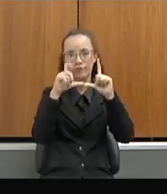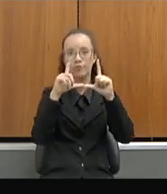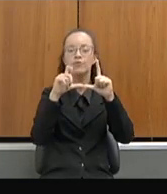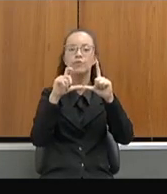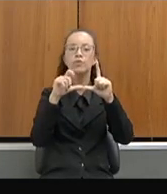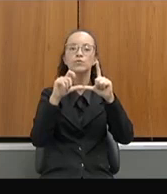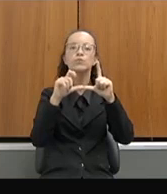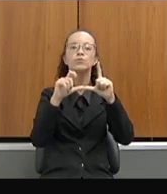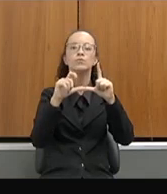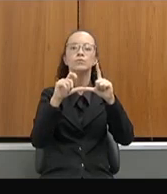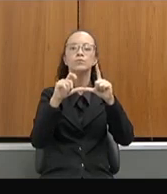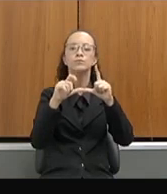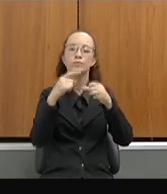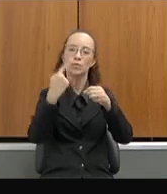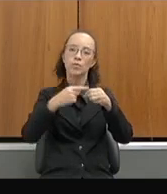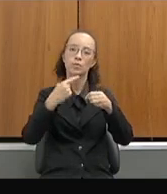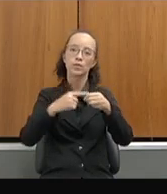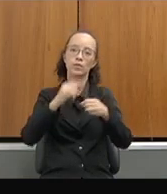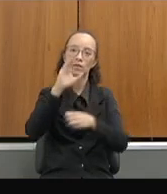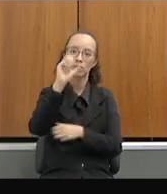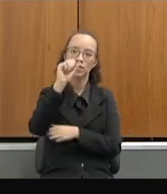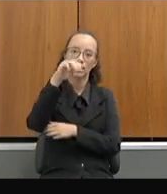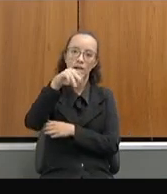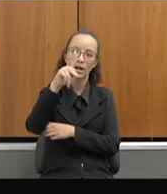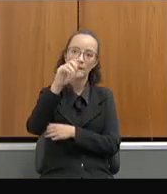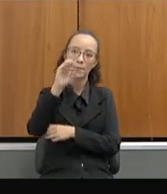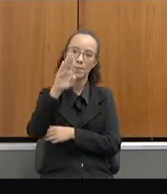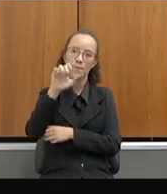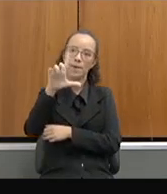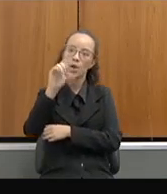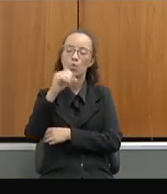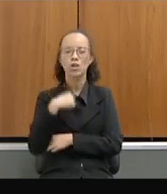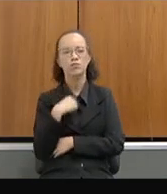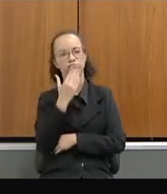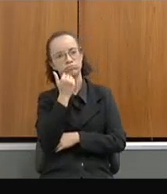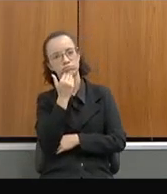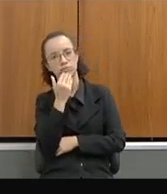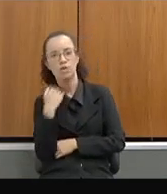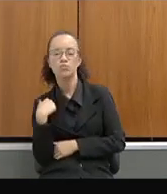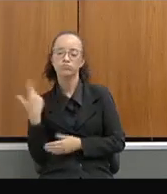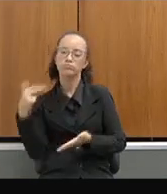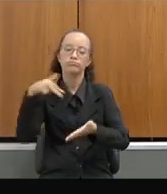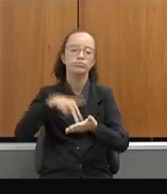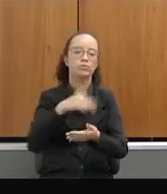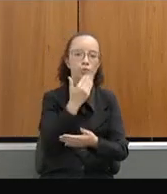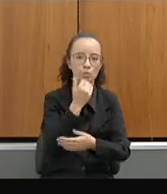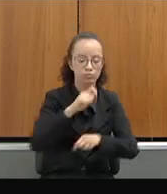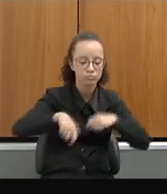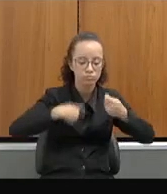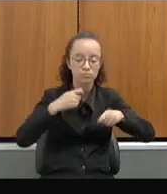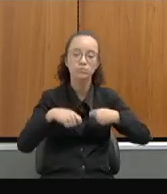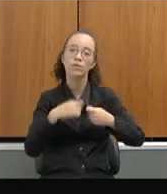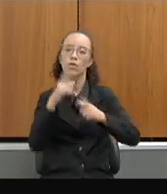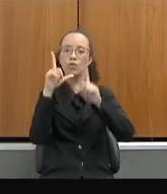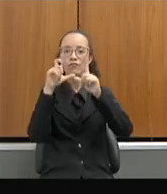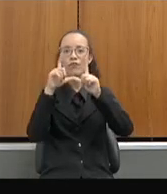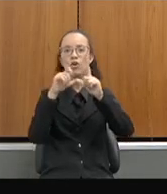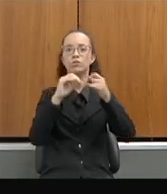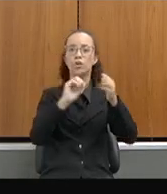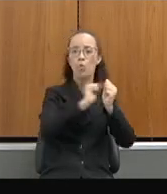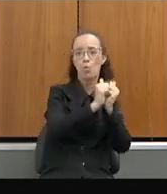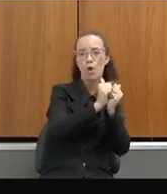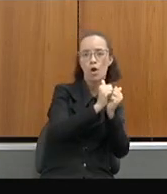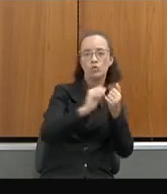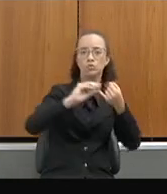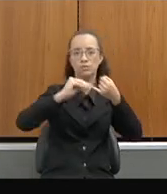Fugio, lá em Campo Belo. Eu tive o prazer de almoçar e cheguei sem avisar e almocei. Nessa foto nós temos aí o arroz, o feijão,